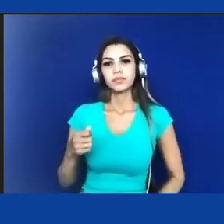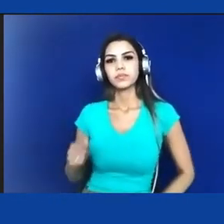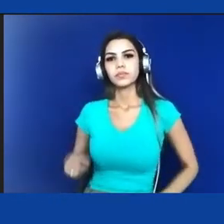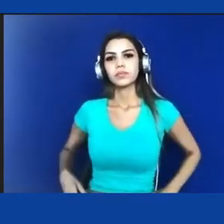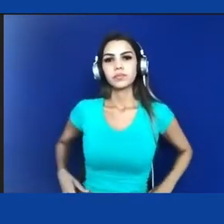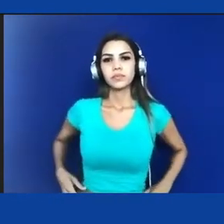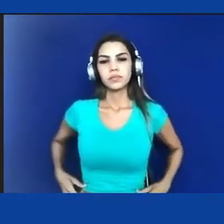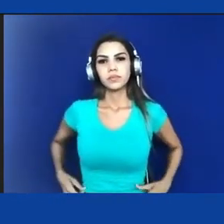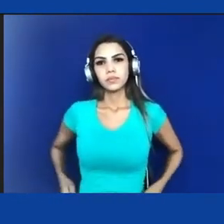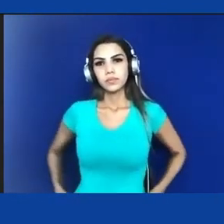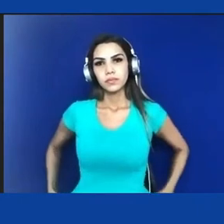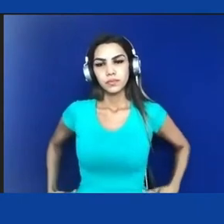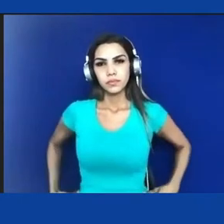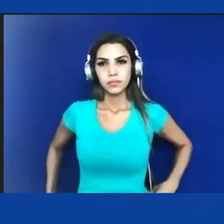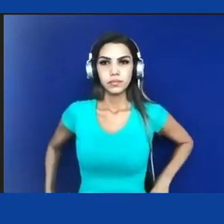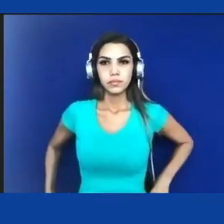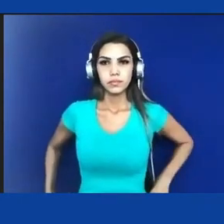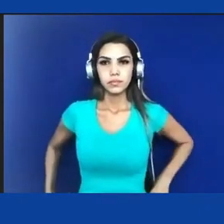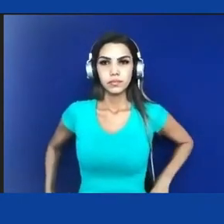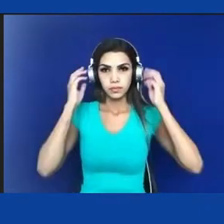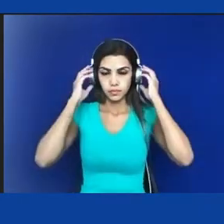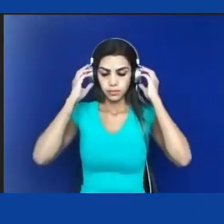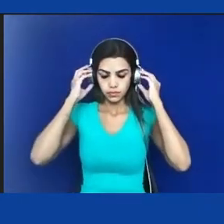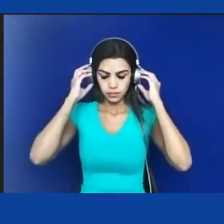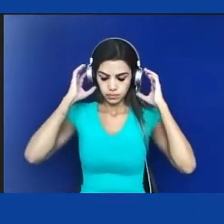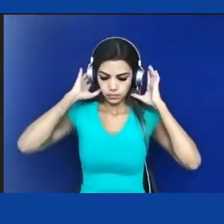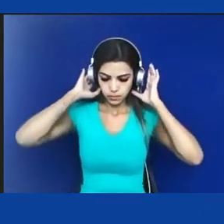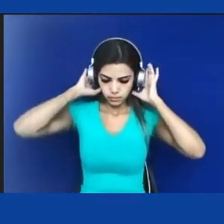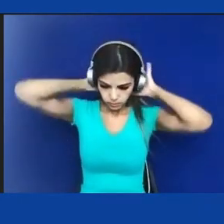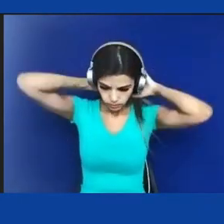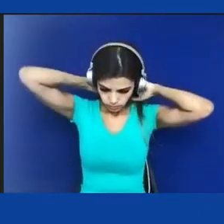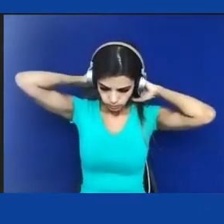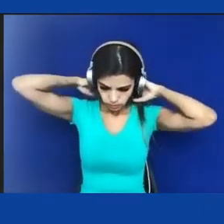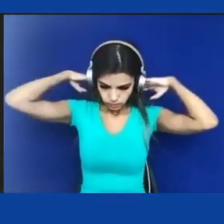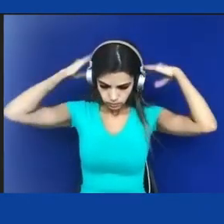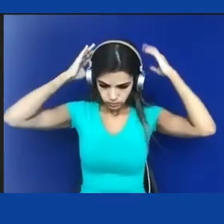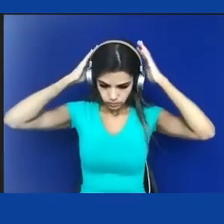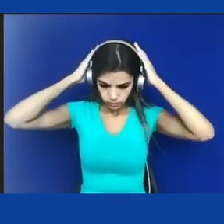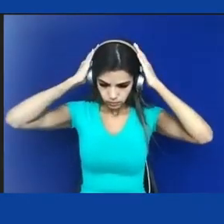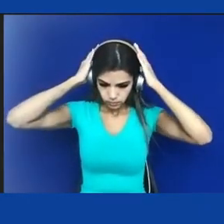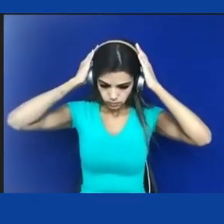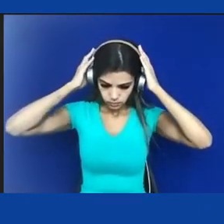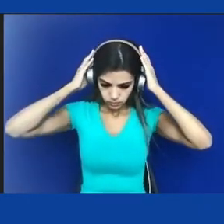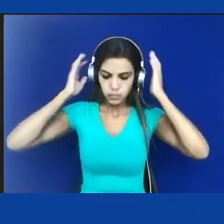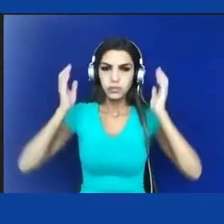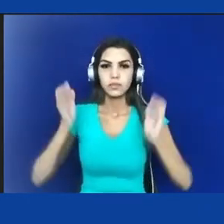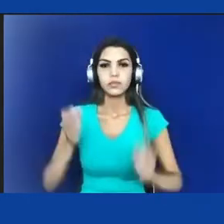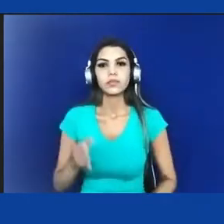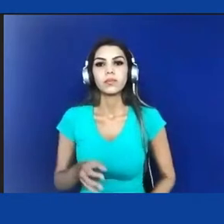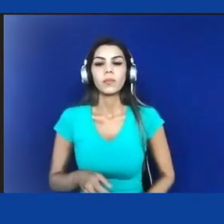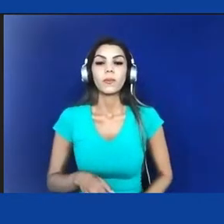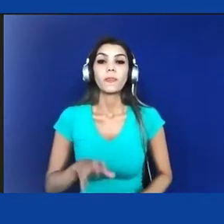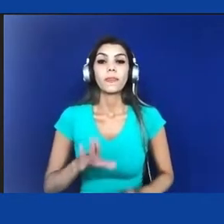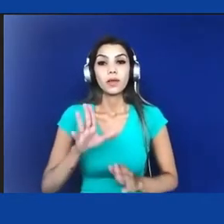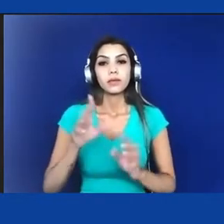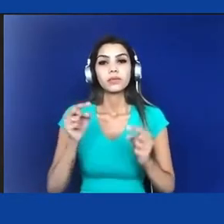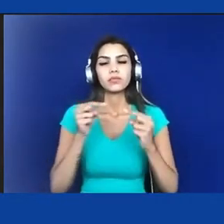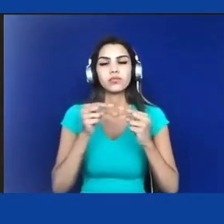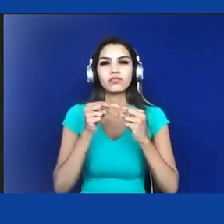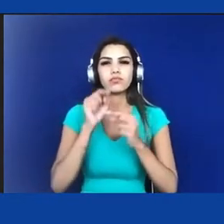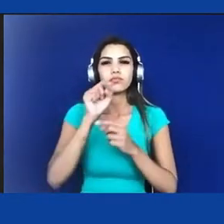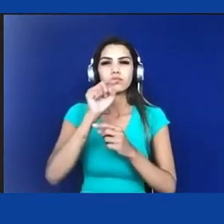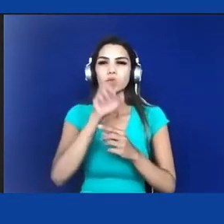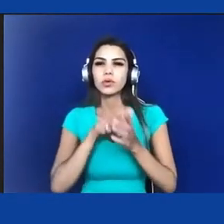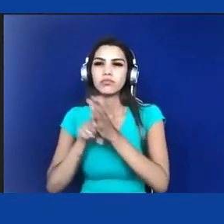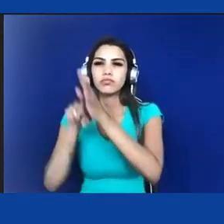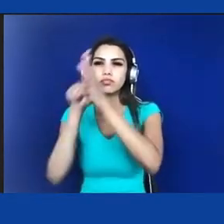indicadores mais favoráveis à vida. Por exemplo, ainda de acordo com o Atlas da Violência de 2020, os